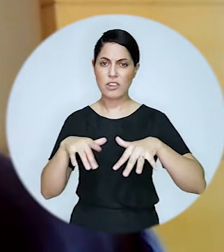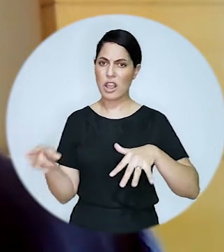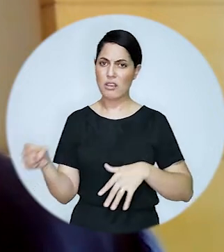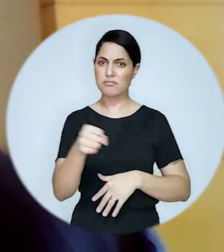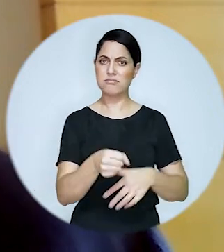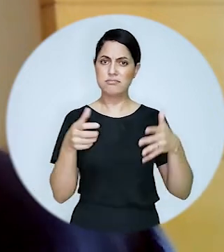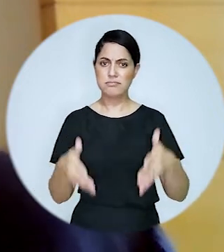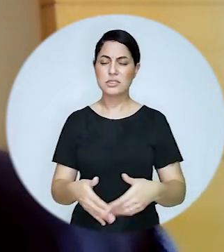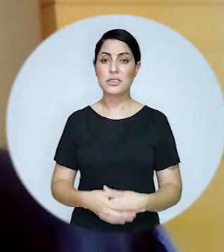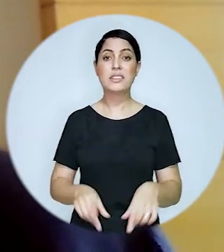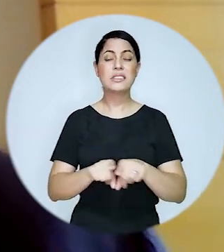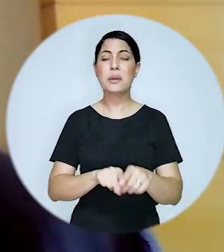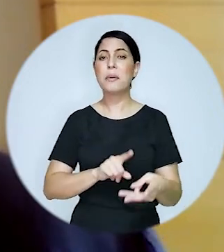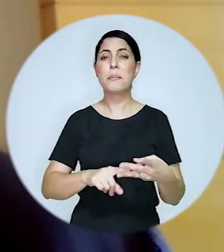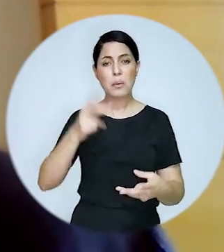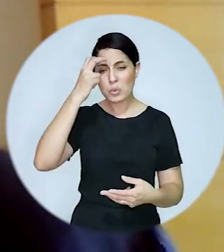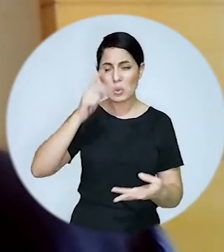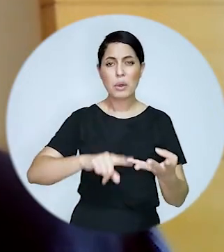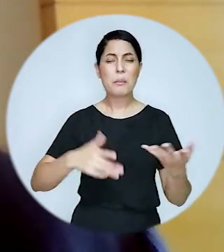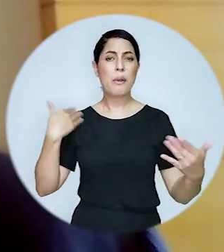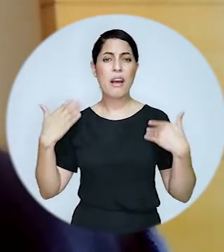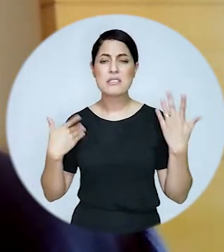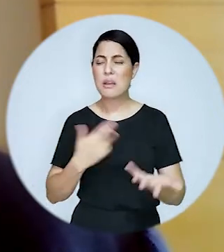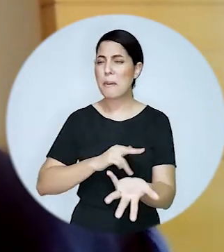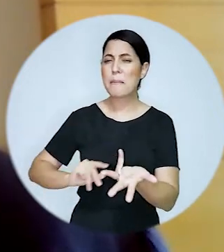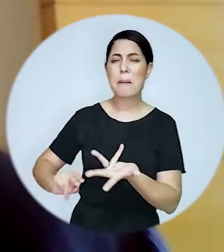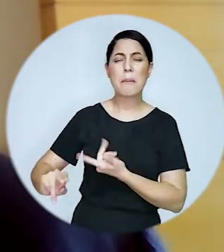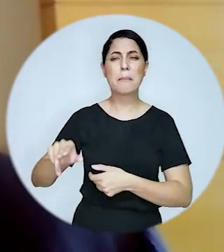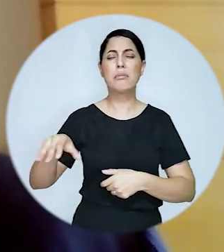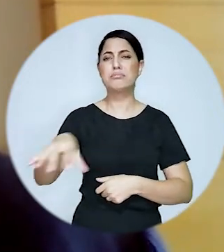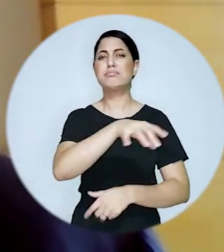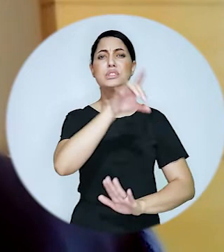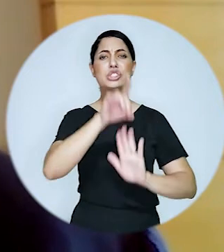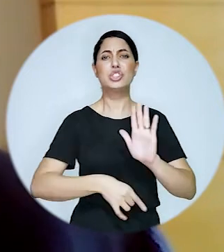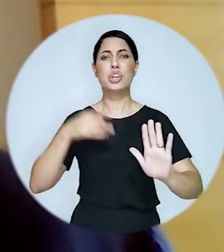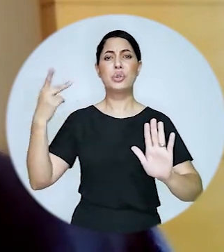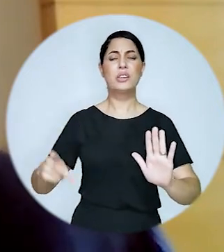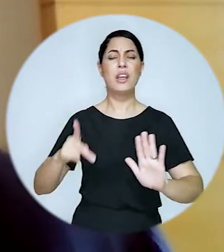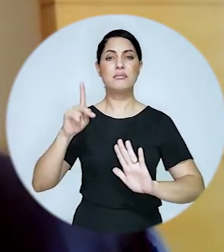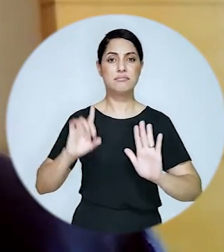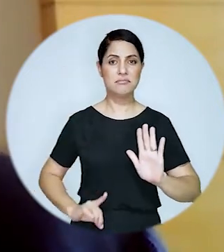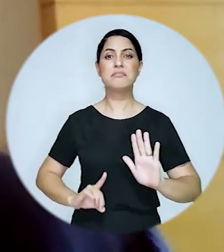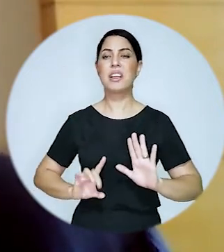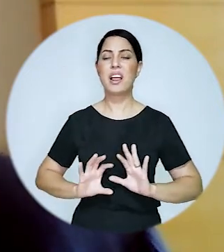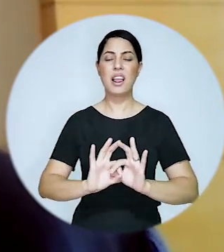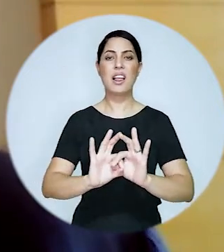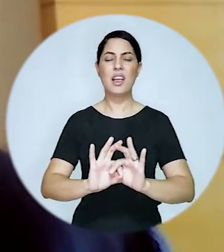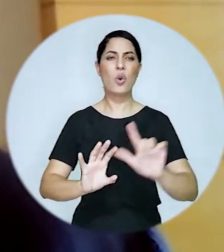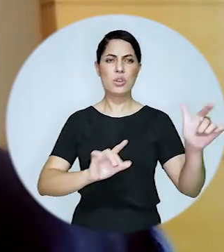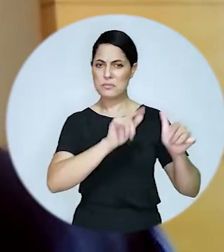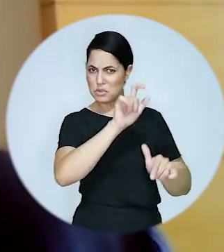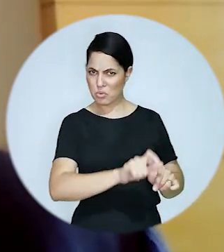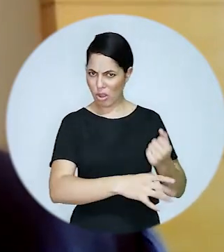parlamentos vale também para a cultura vale para o lazer enfim para todo e qualquer direito que se assegura